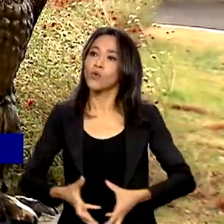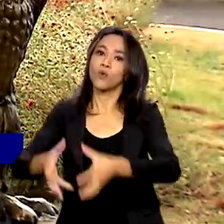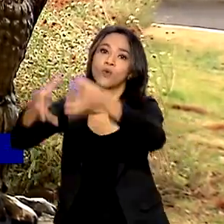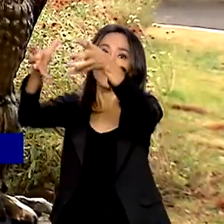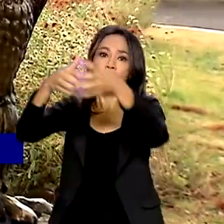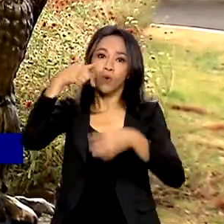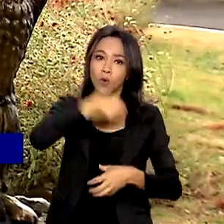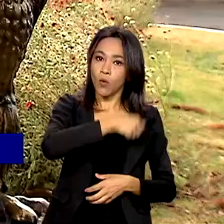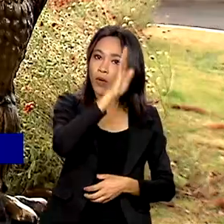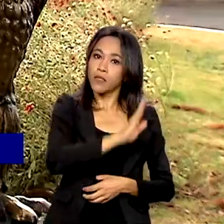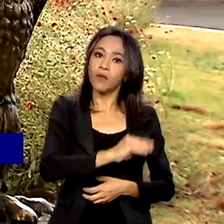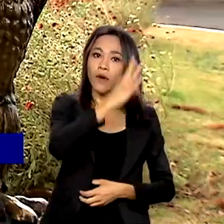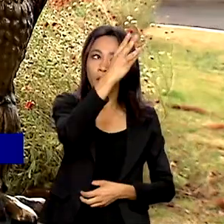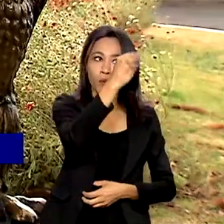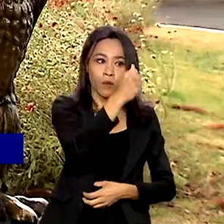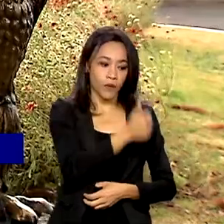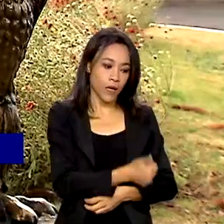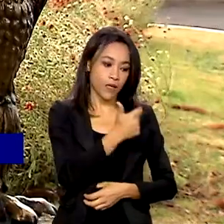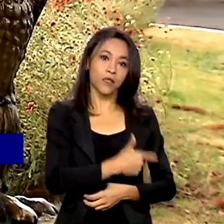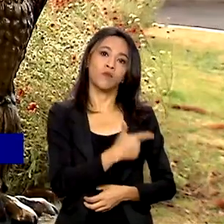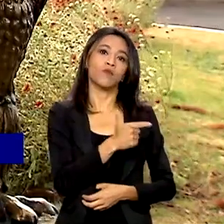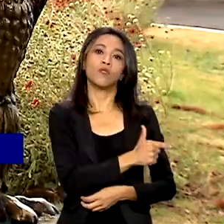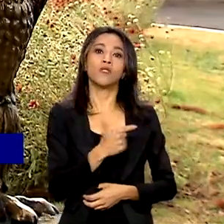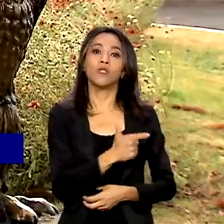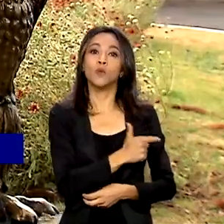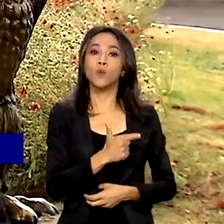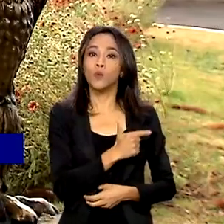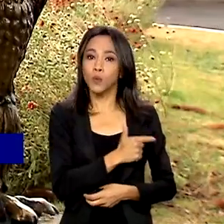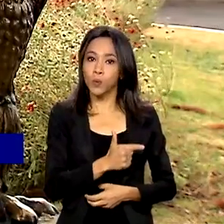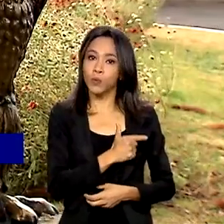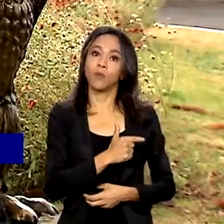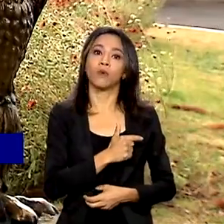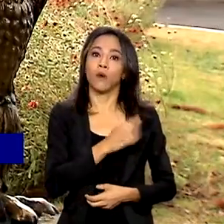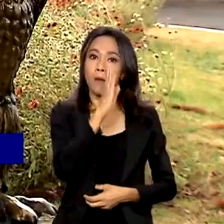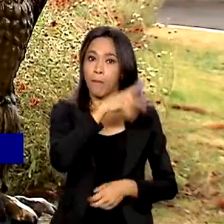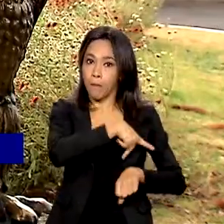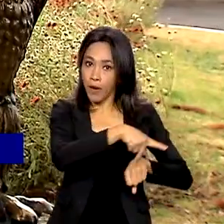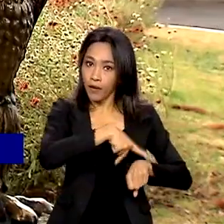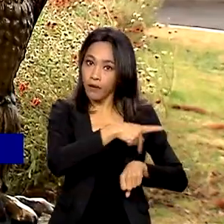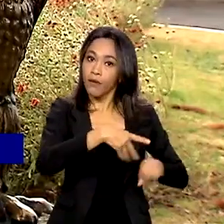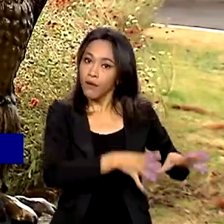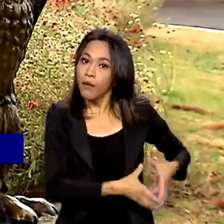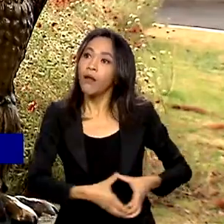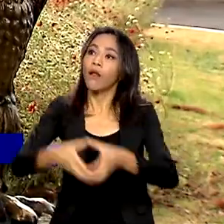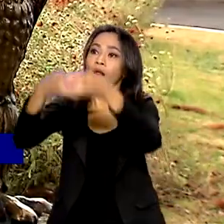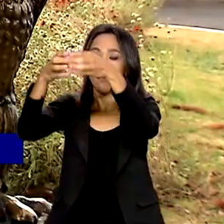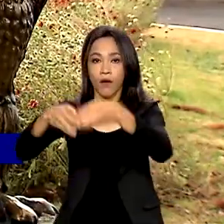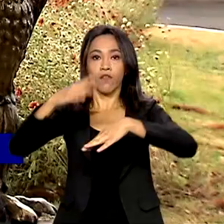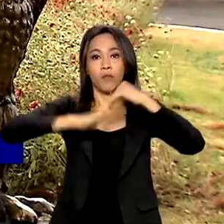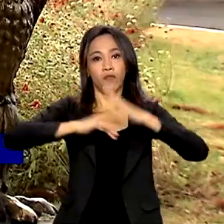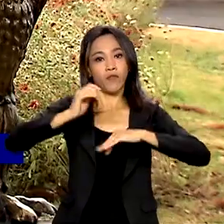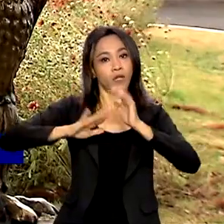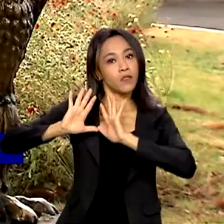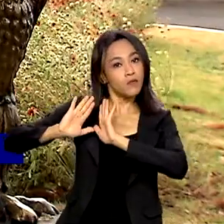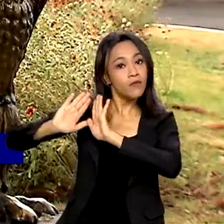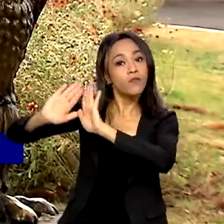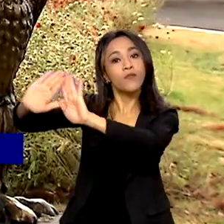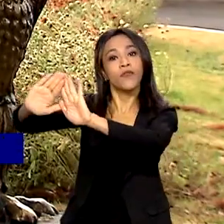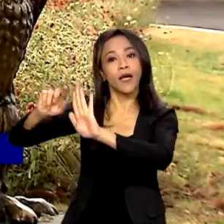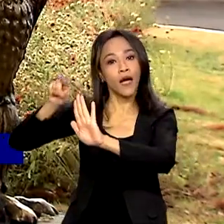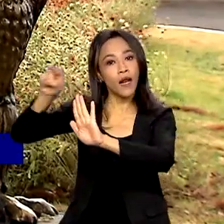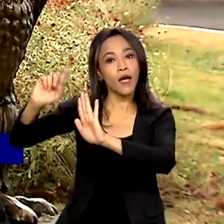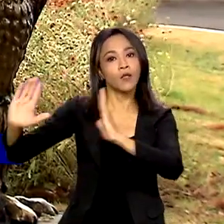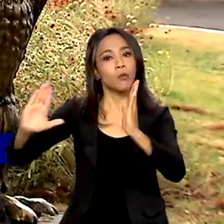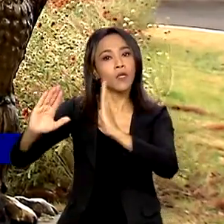12º país a enviar ajuda humanitária ao Canadá e, a princípio, a permanência dos brasileiros na operação